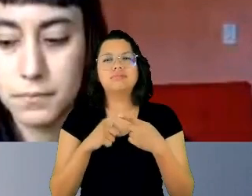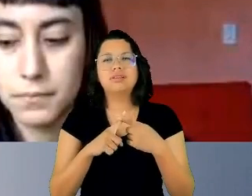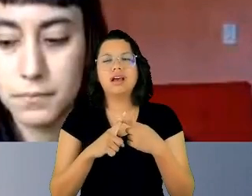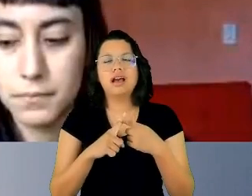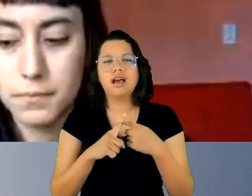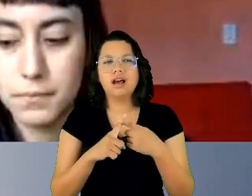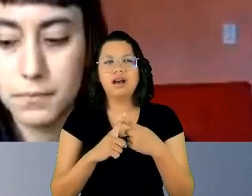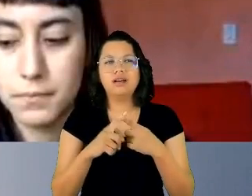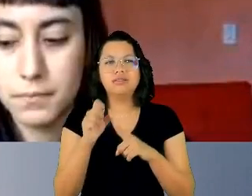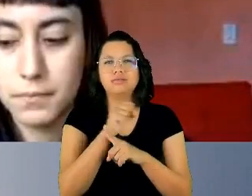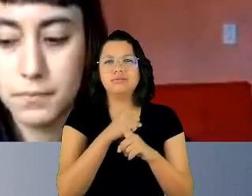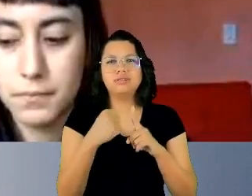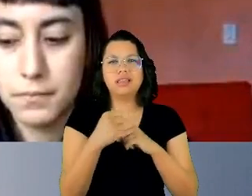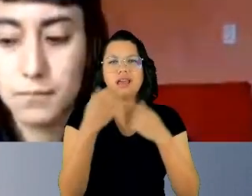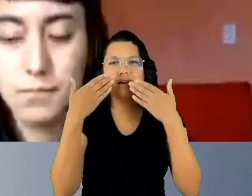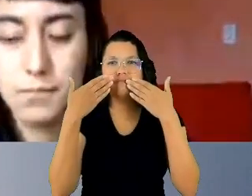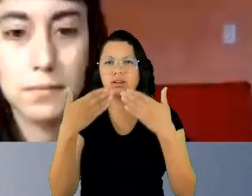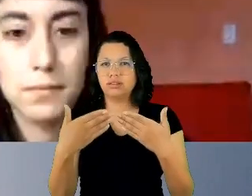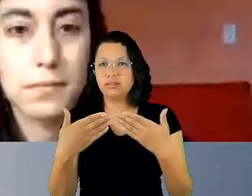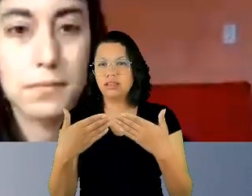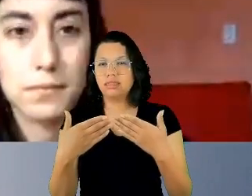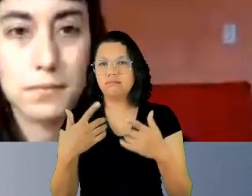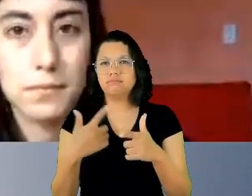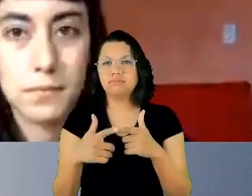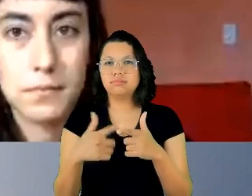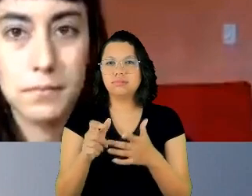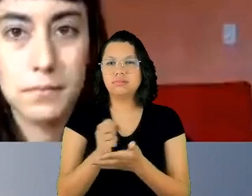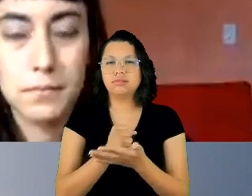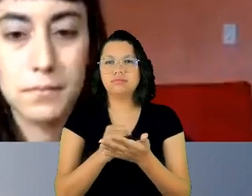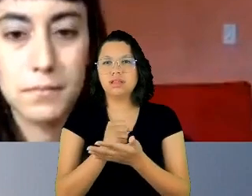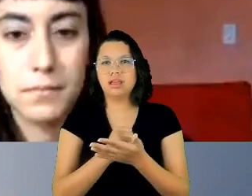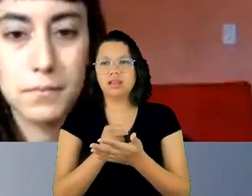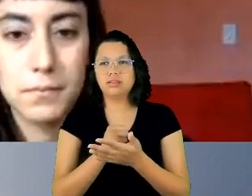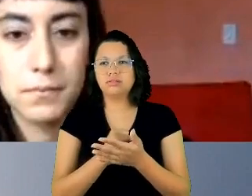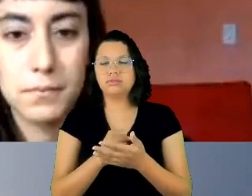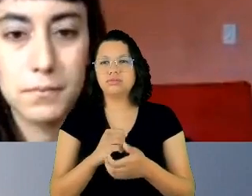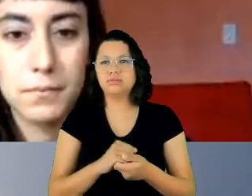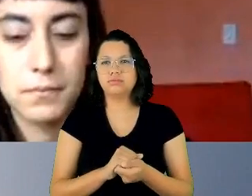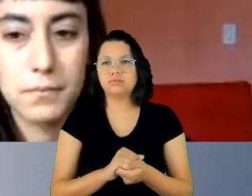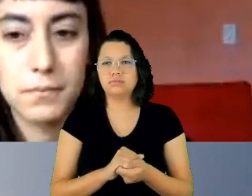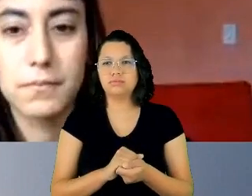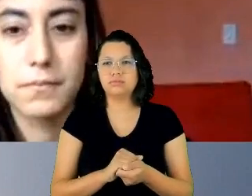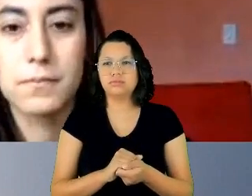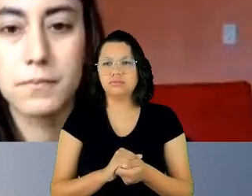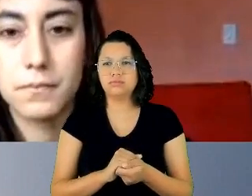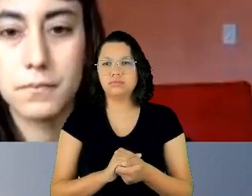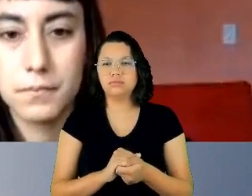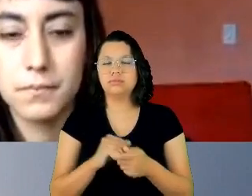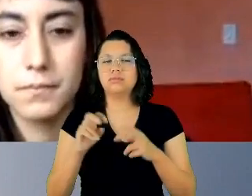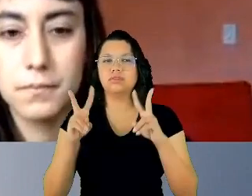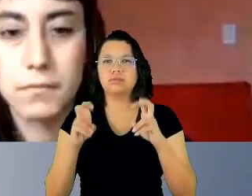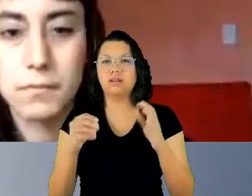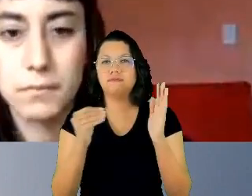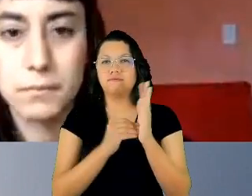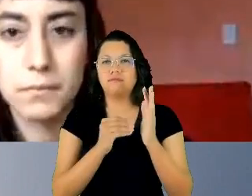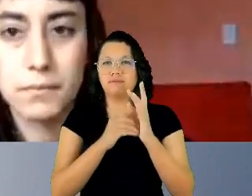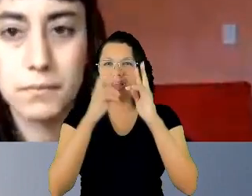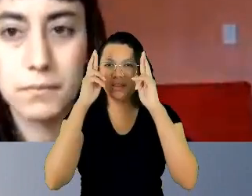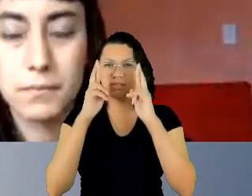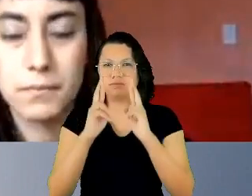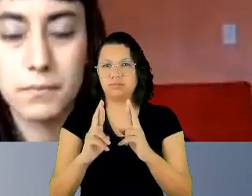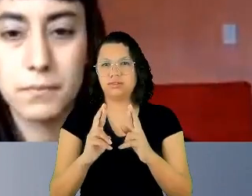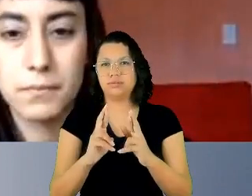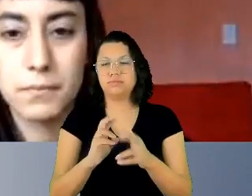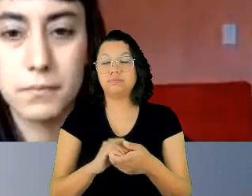patologias tão básicas como falhar na falta de tratamento, na falta de respeito aos outros. E,